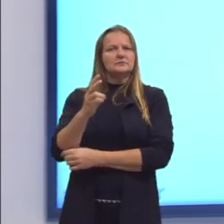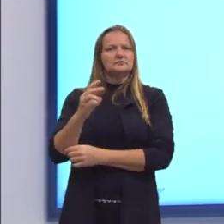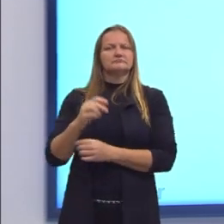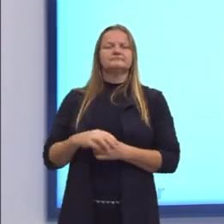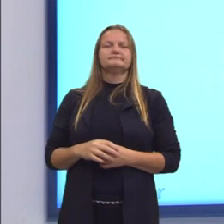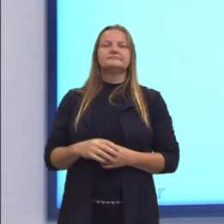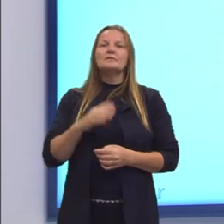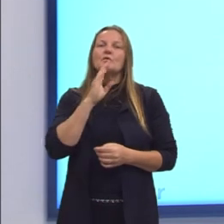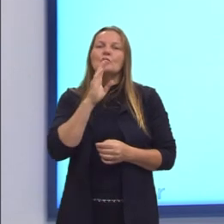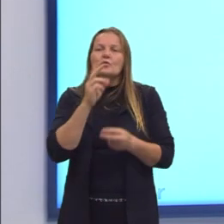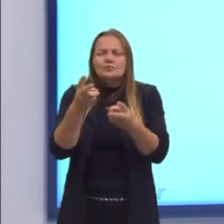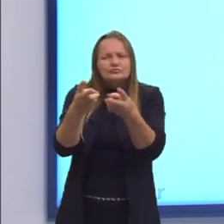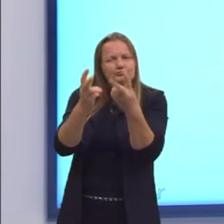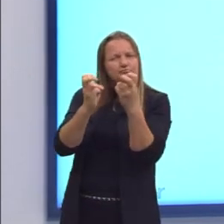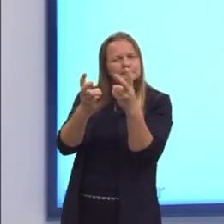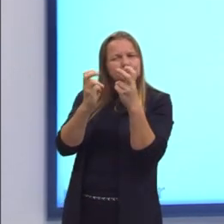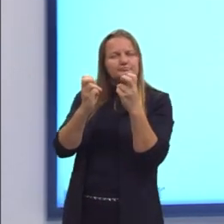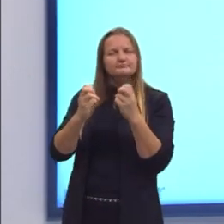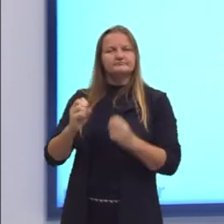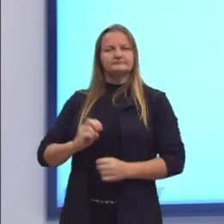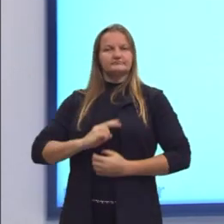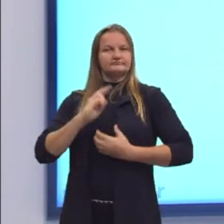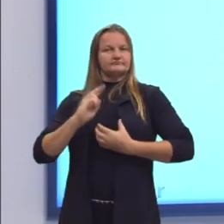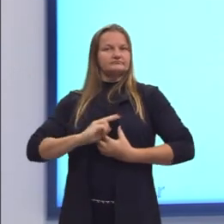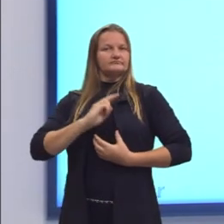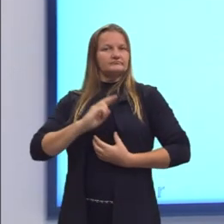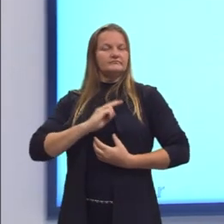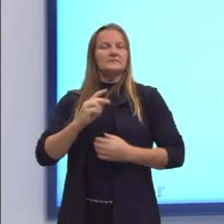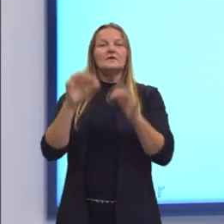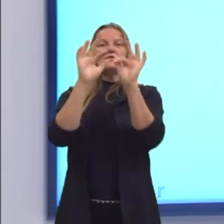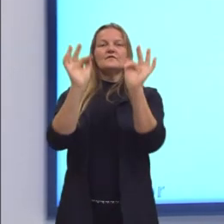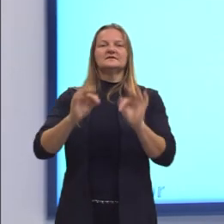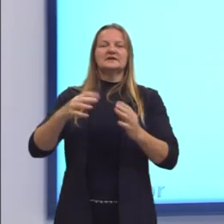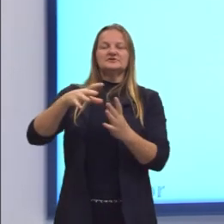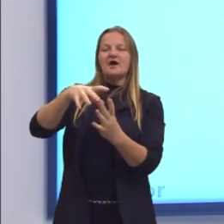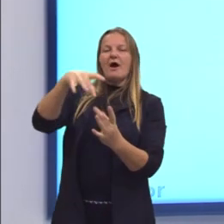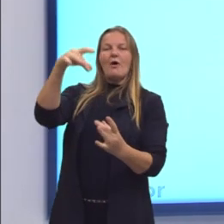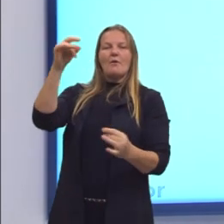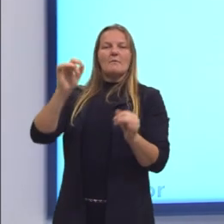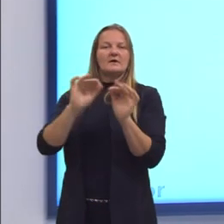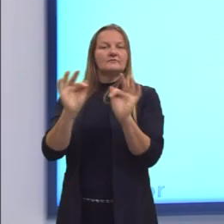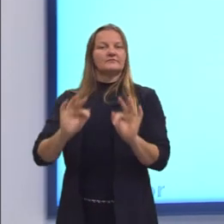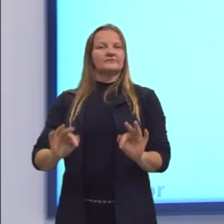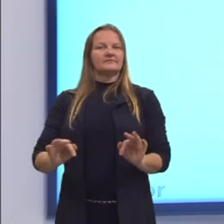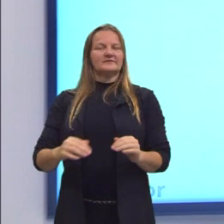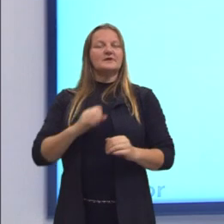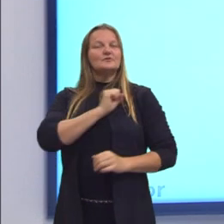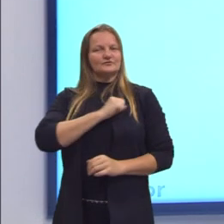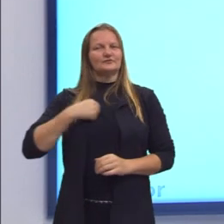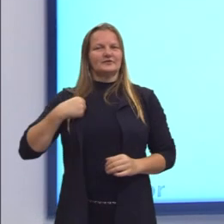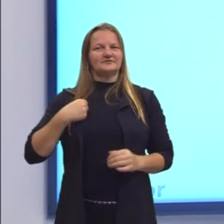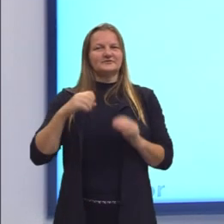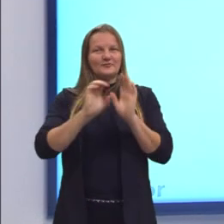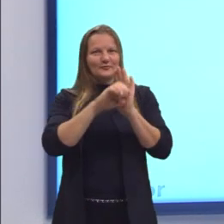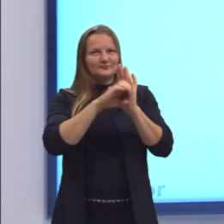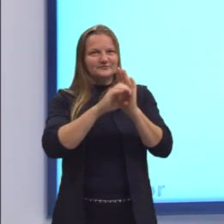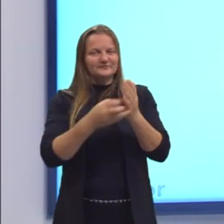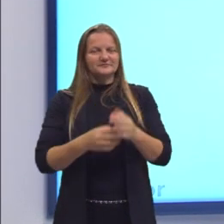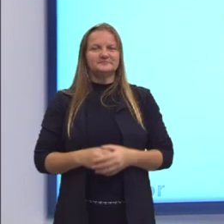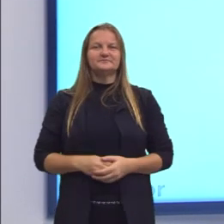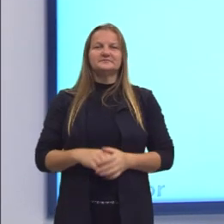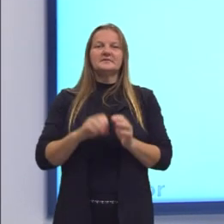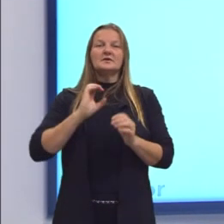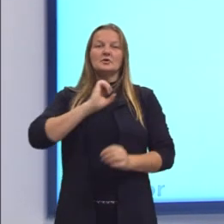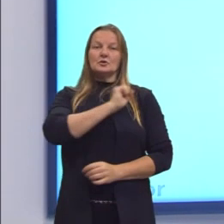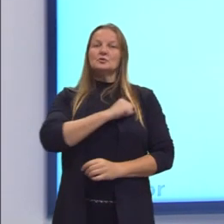Reconhecer o bem, agir virtuoso, seria a felicidade da alma para o nosso amigo Sócrates. Então, lembre-se sempre, o